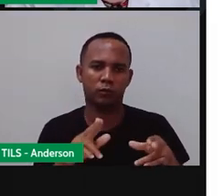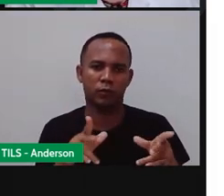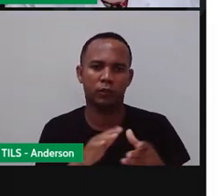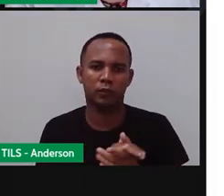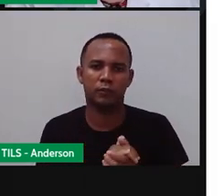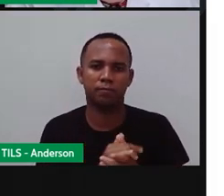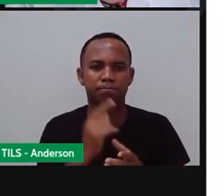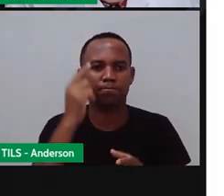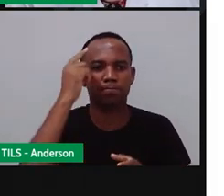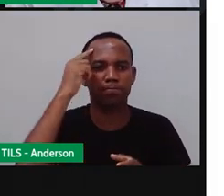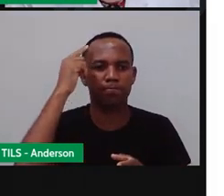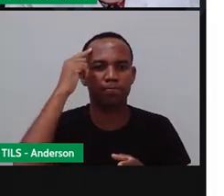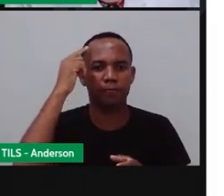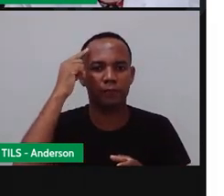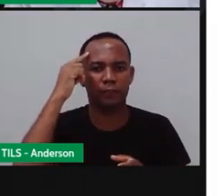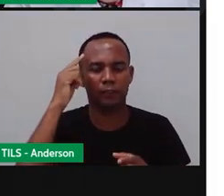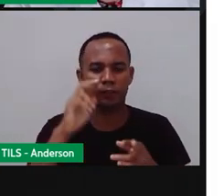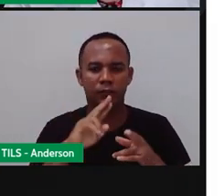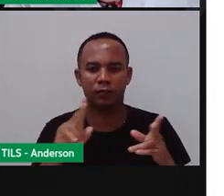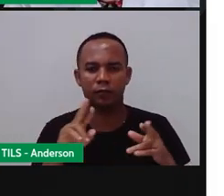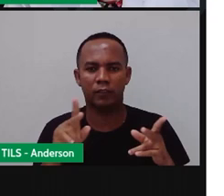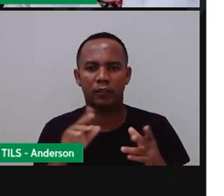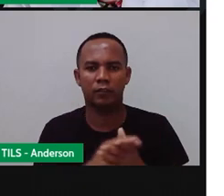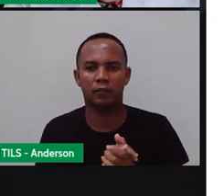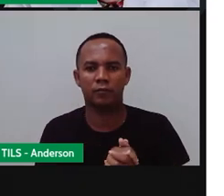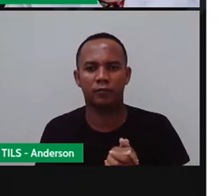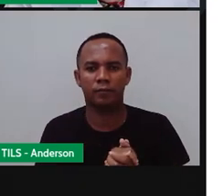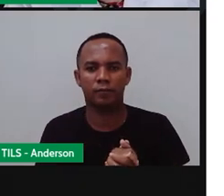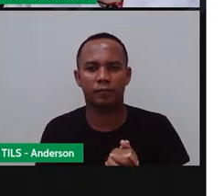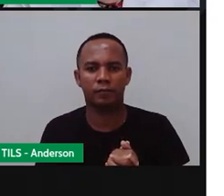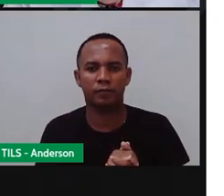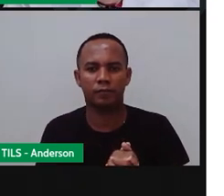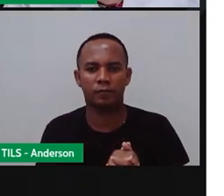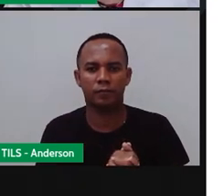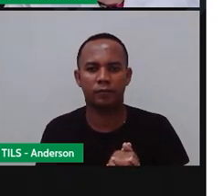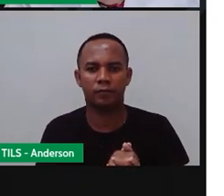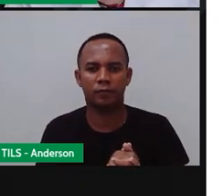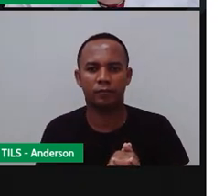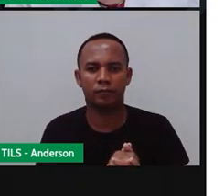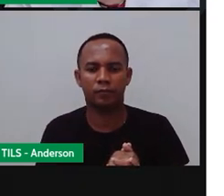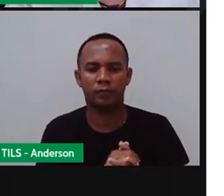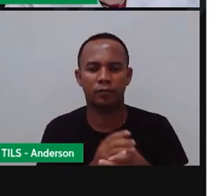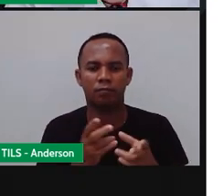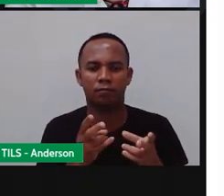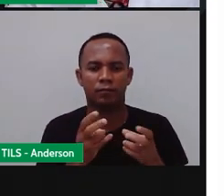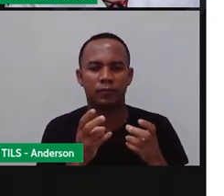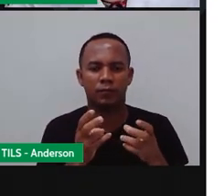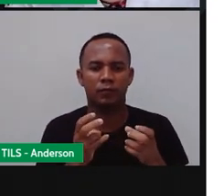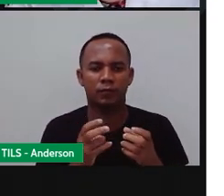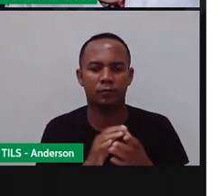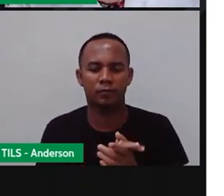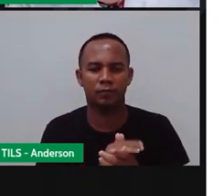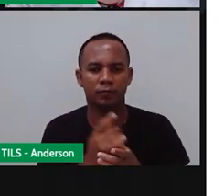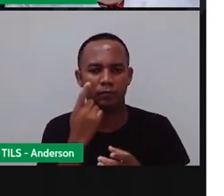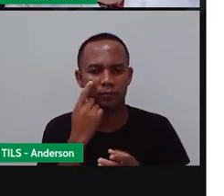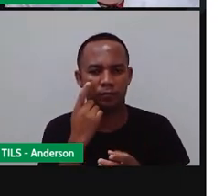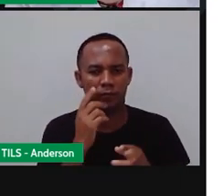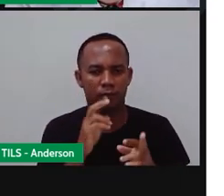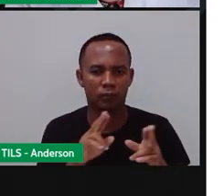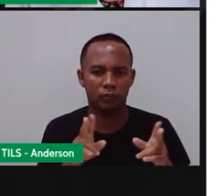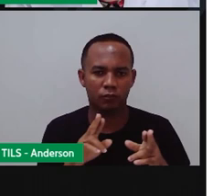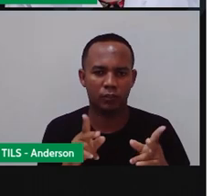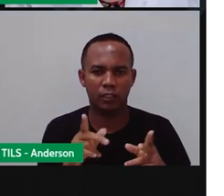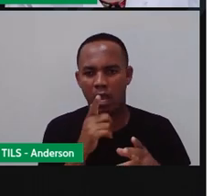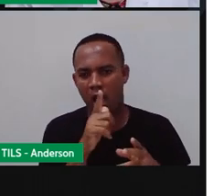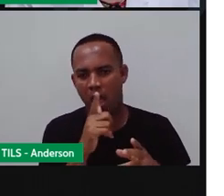Outras ideias aqui do que seriam relógios de água. E a Pro deixou essa imagem aqui para que vocês conseguissem entender a diferença entre um relógio